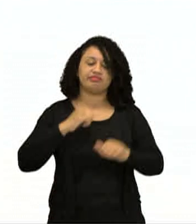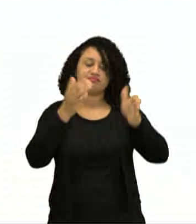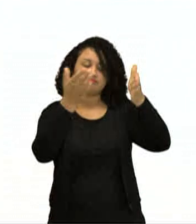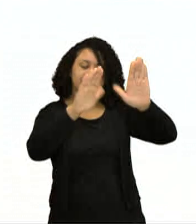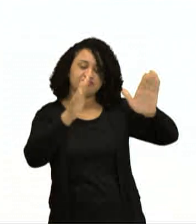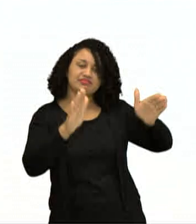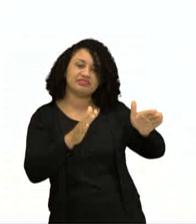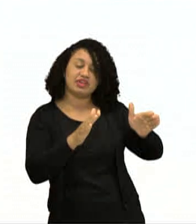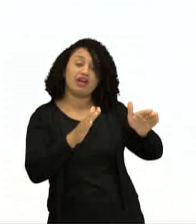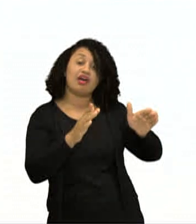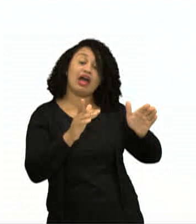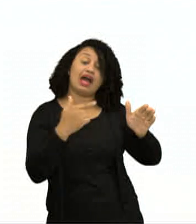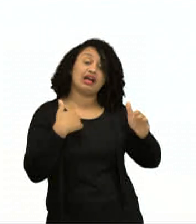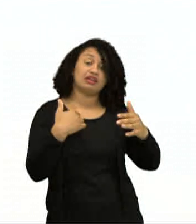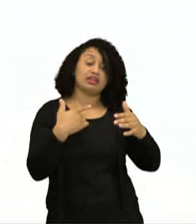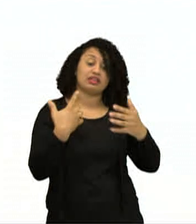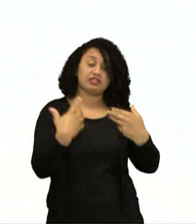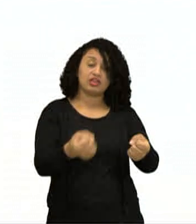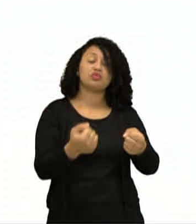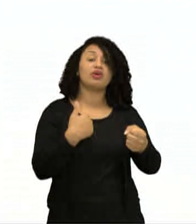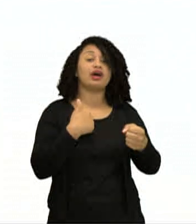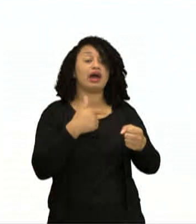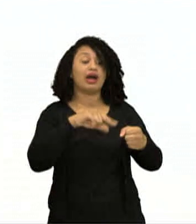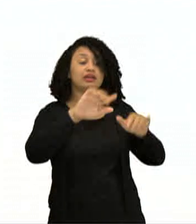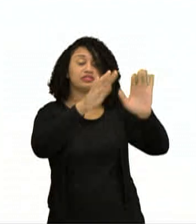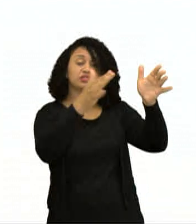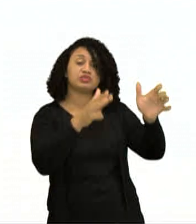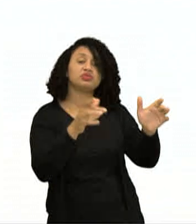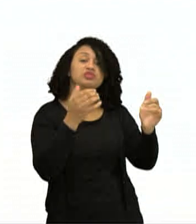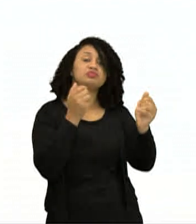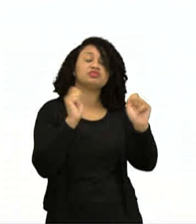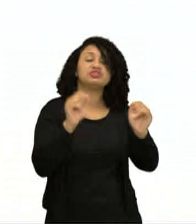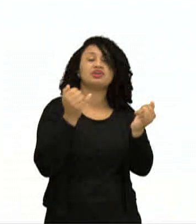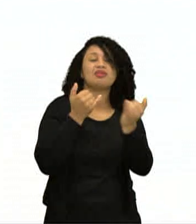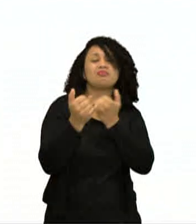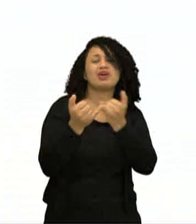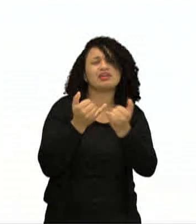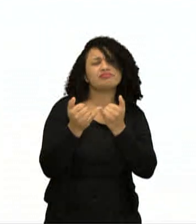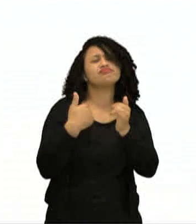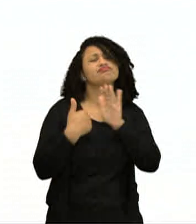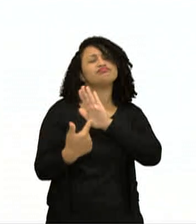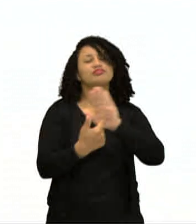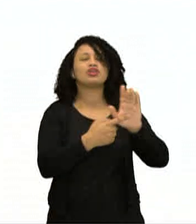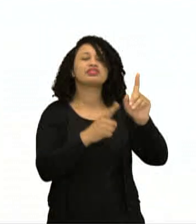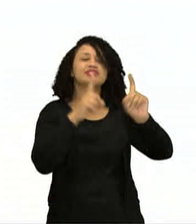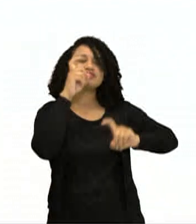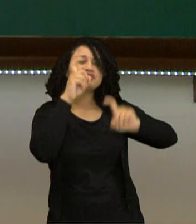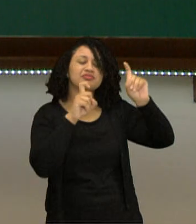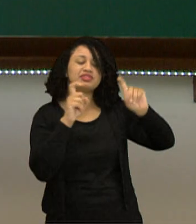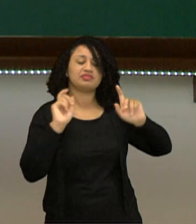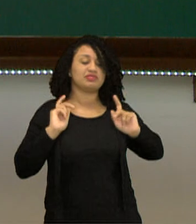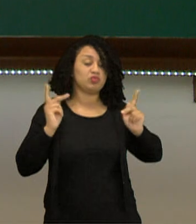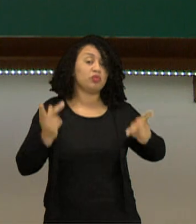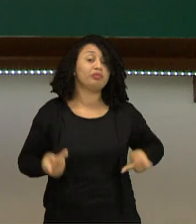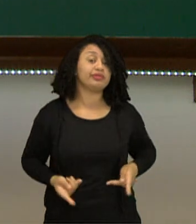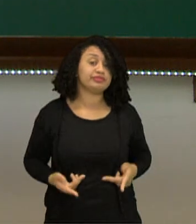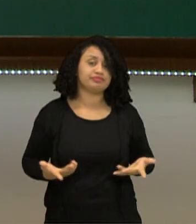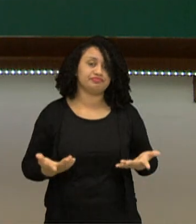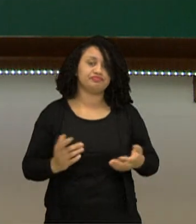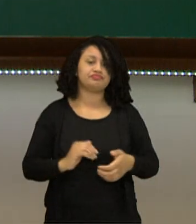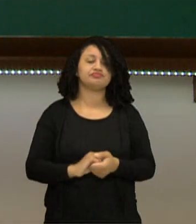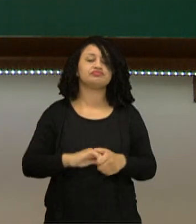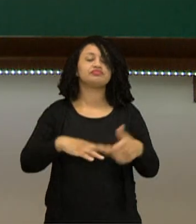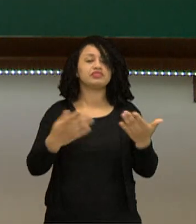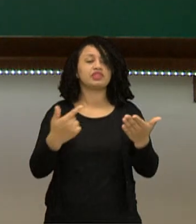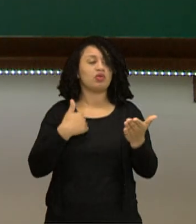fossem cada vez mais realistas, produzindo a expressividade da figura humana. Então, a partir dos